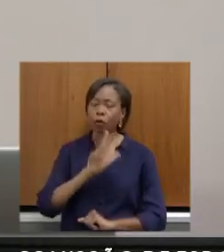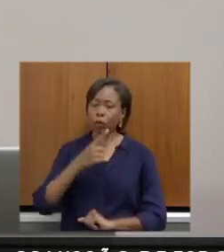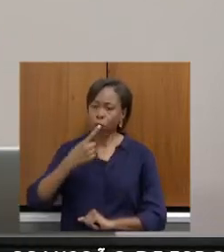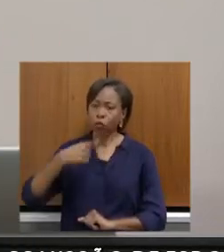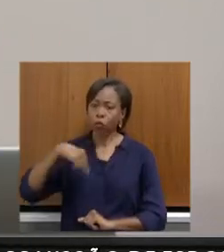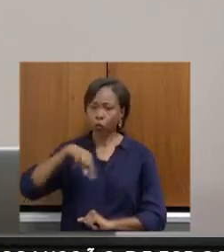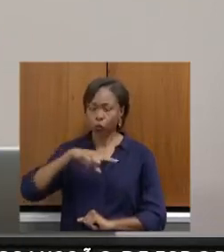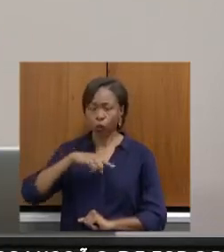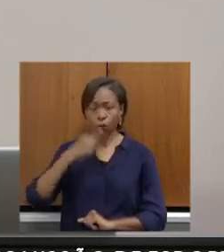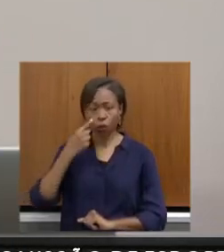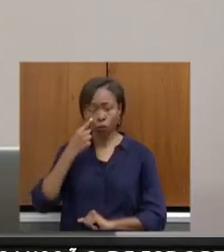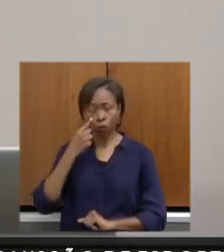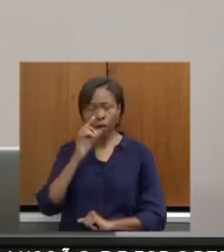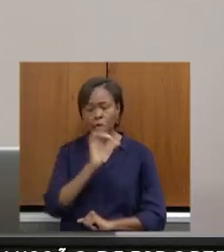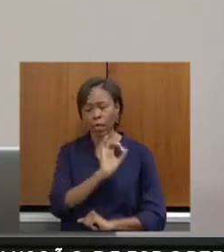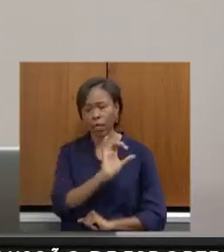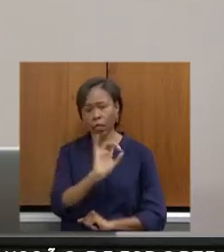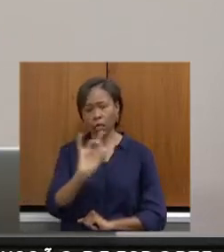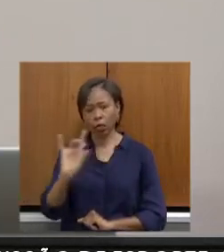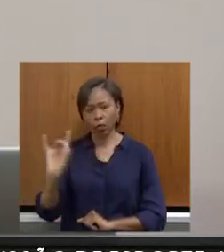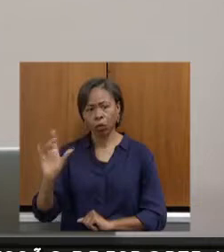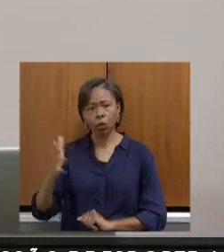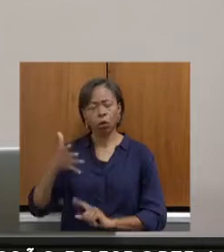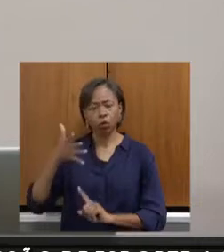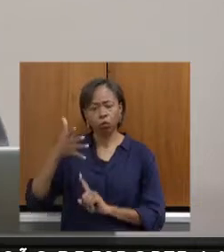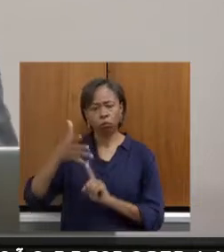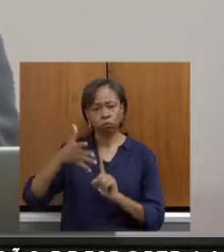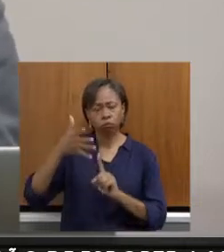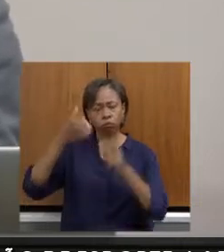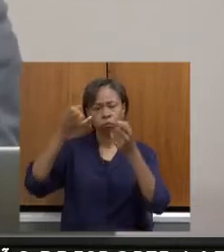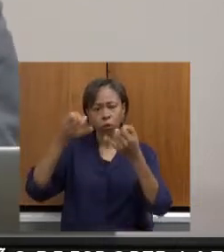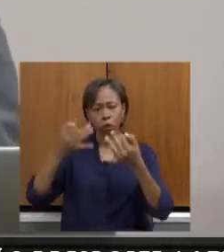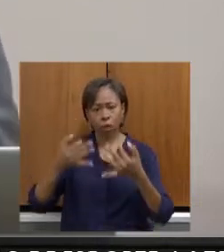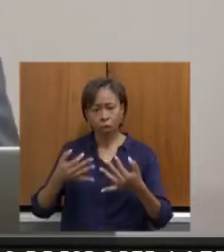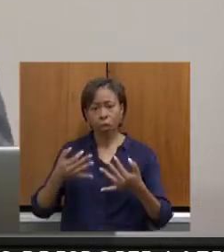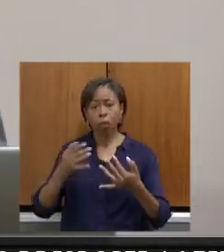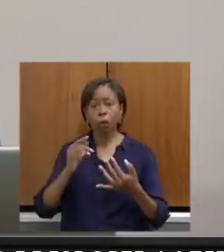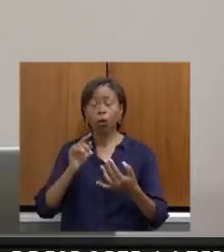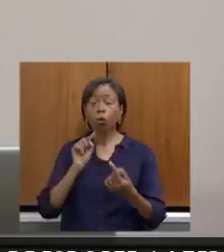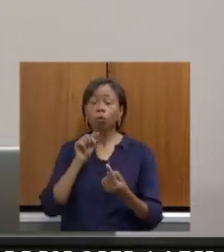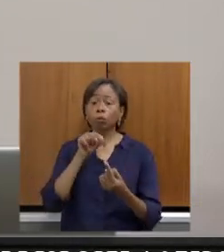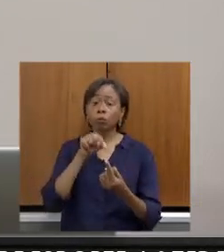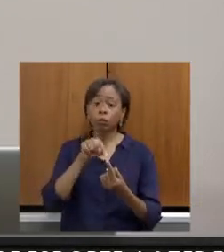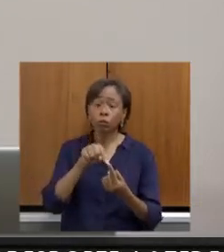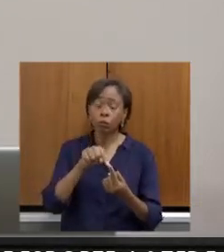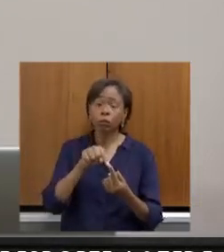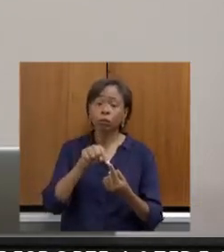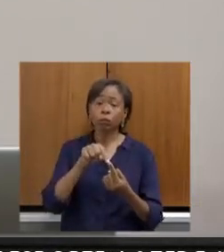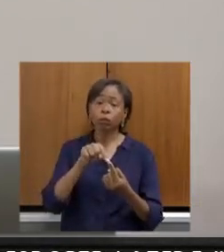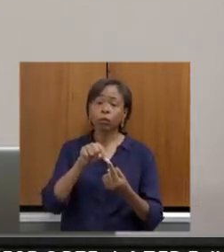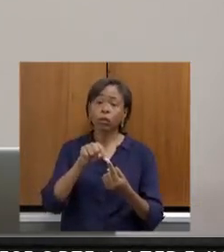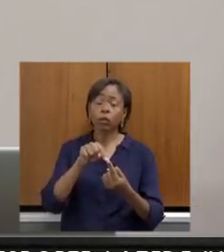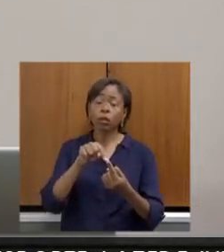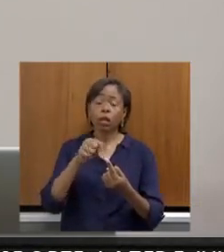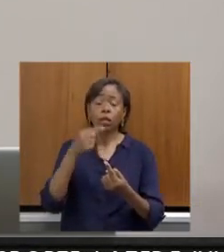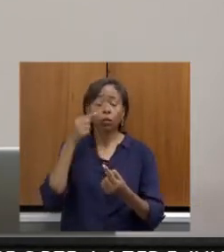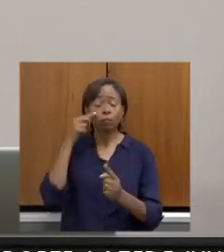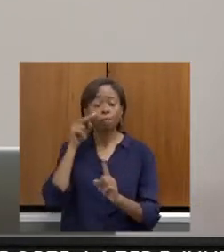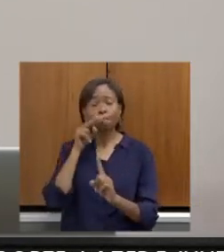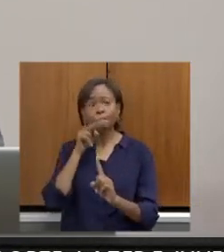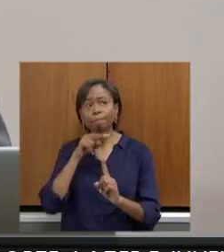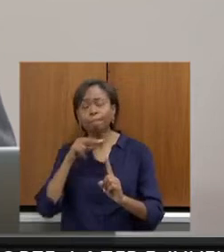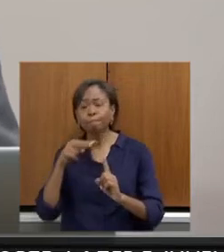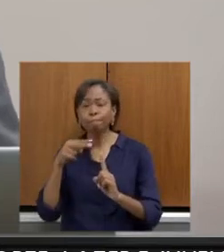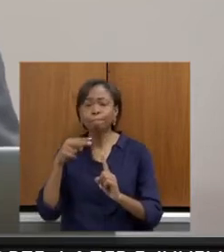o que todos têm a falar para que a gente possa, dessa audiência pública, a gente tirar uma visão mais